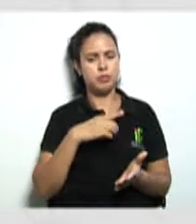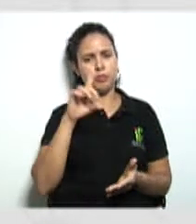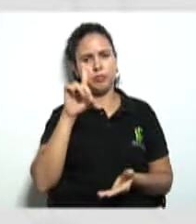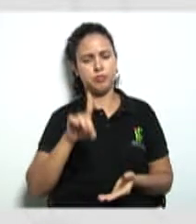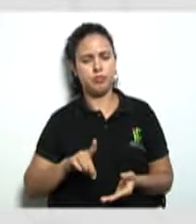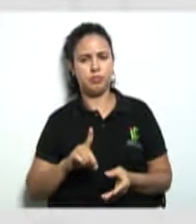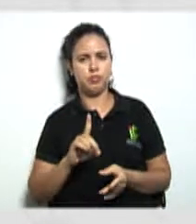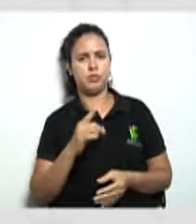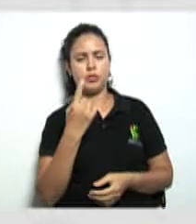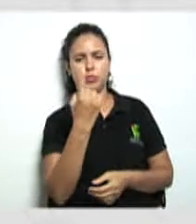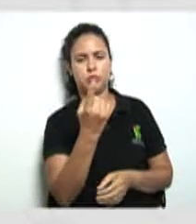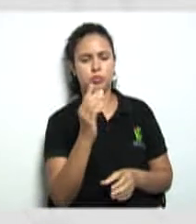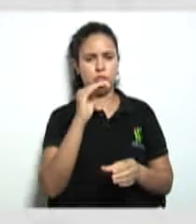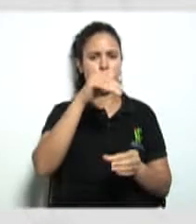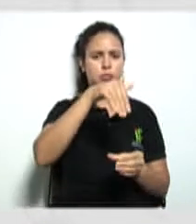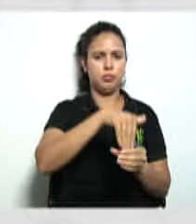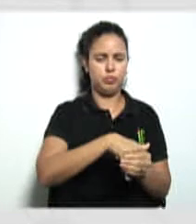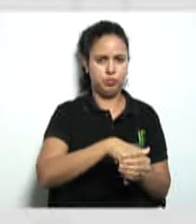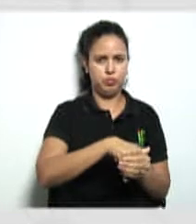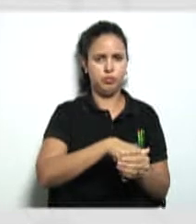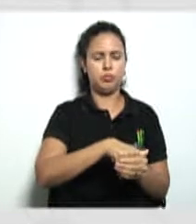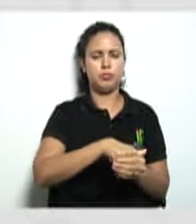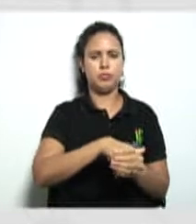decisões a serem tomadas.